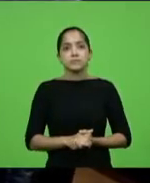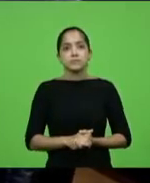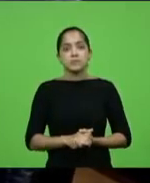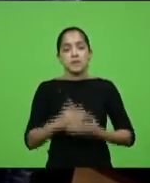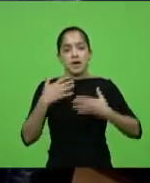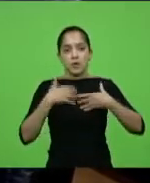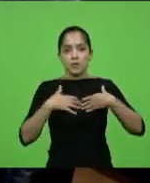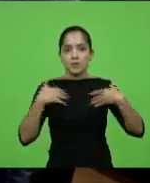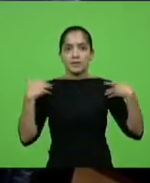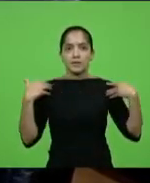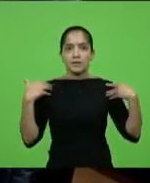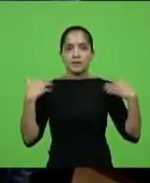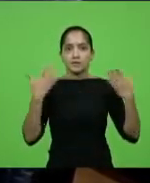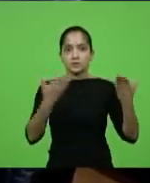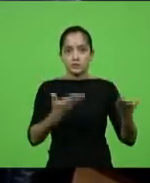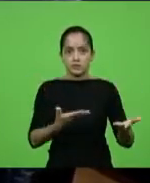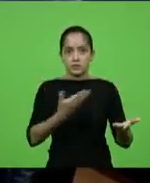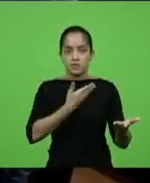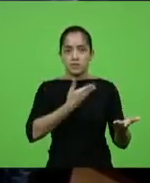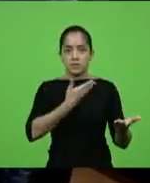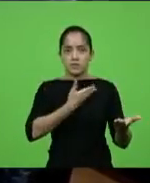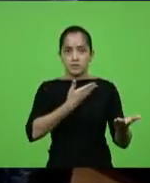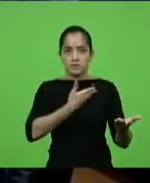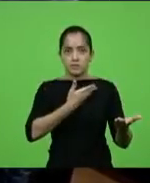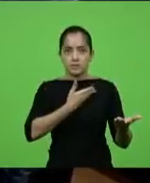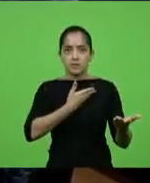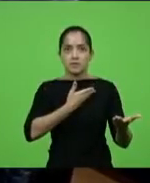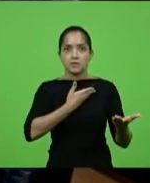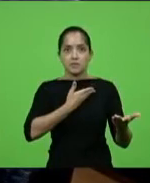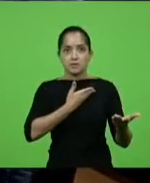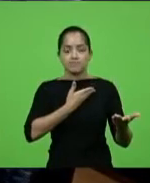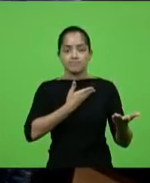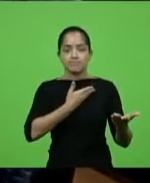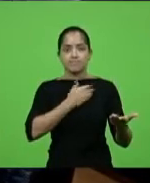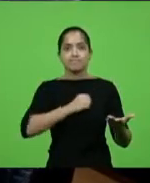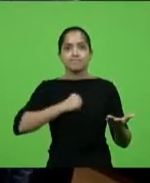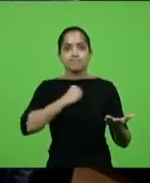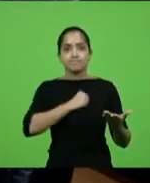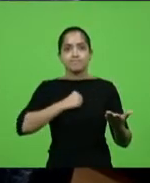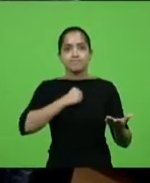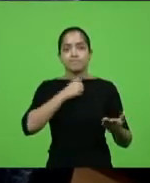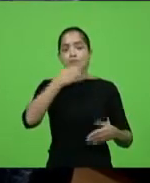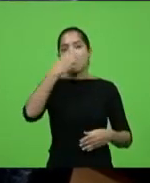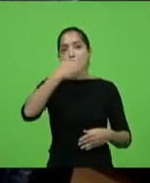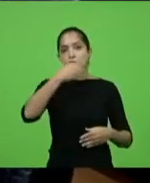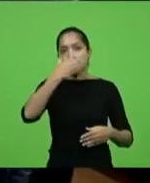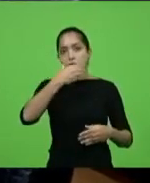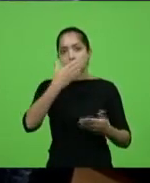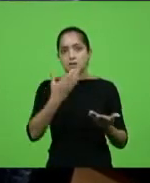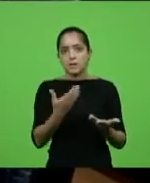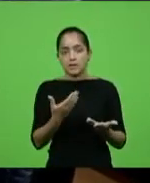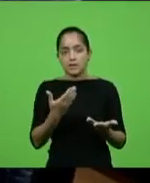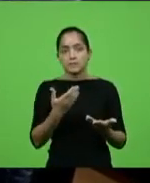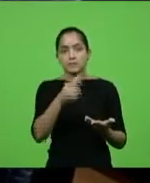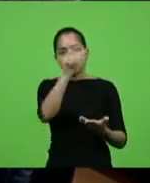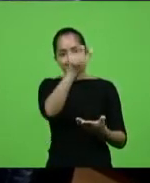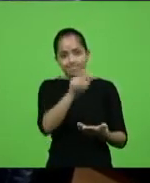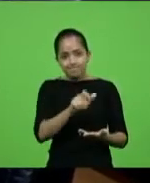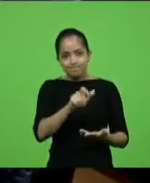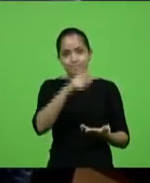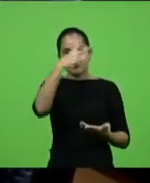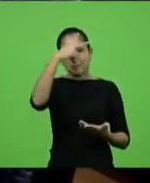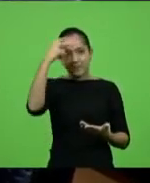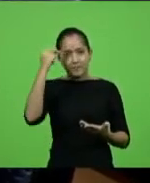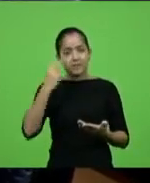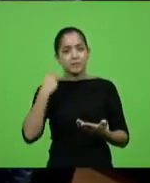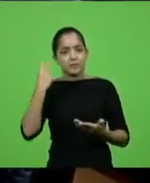homenagem ao meu amigo de saudosa memória, Aldo Schneider, que foi prefeito, vereador,